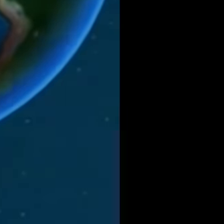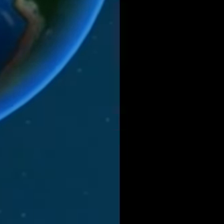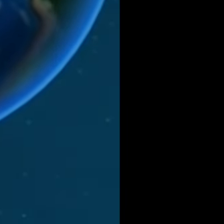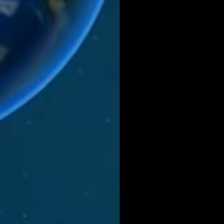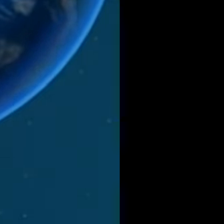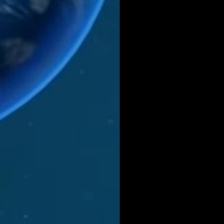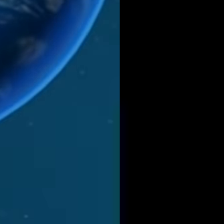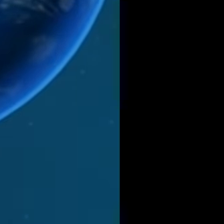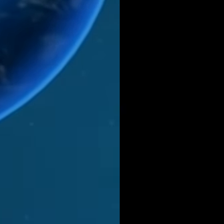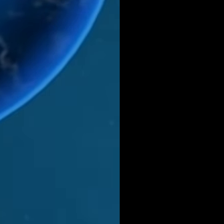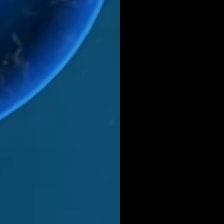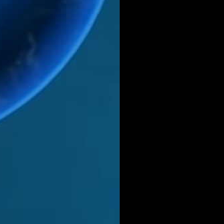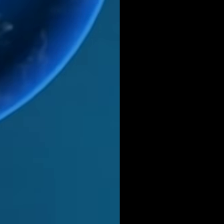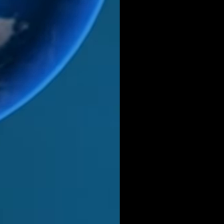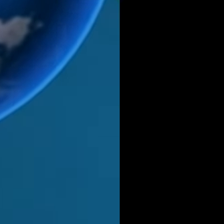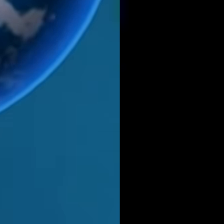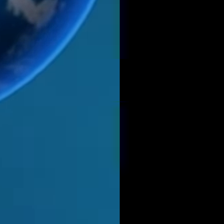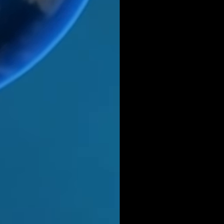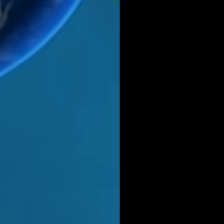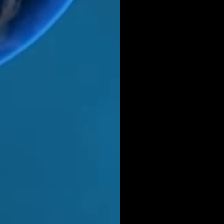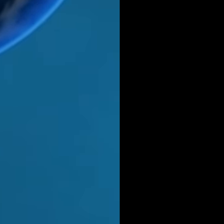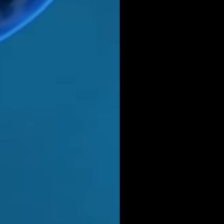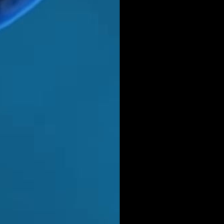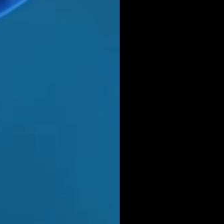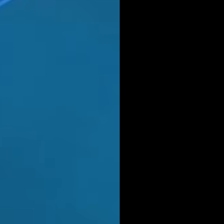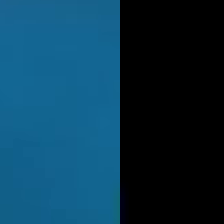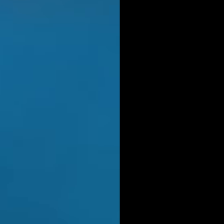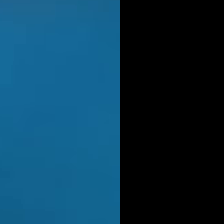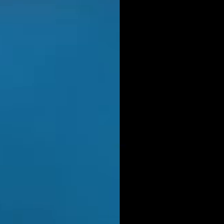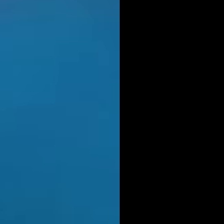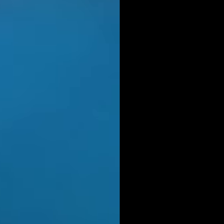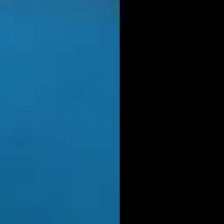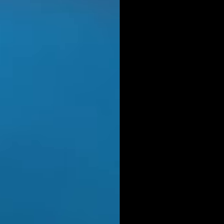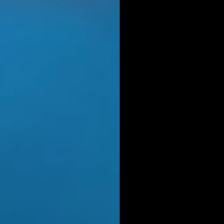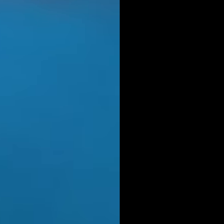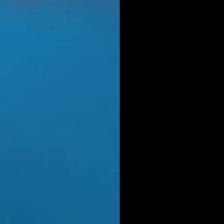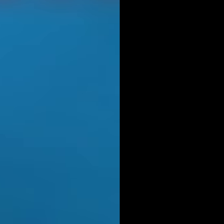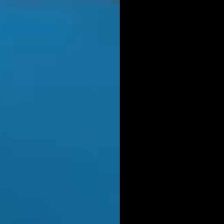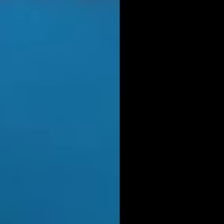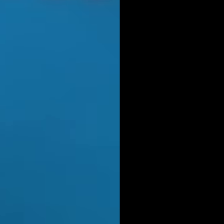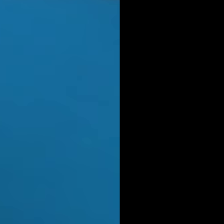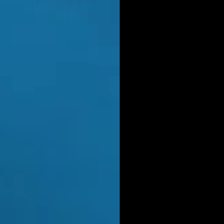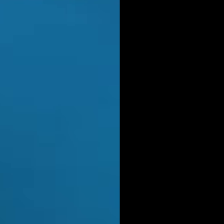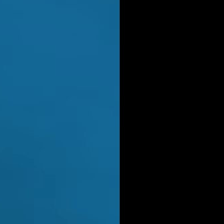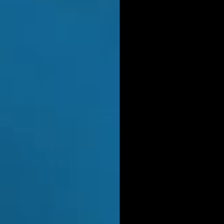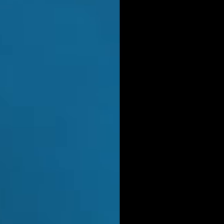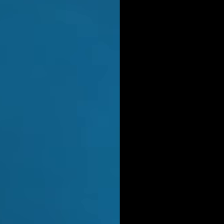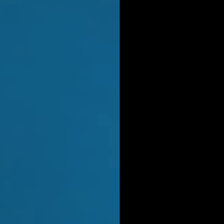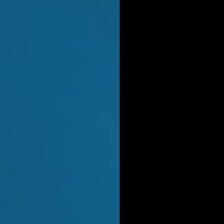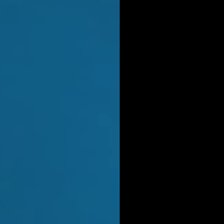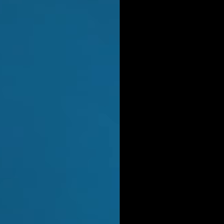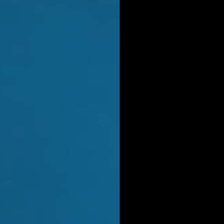A paz Senhor Jesus.